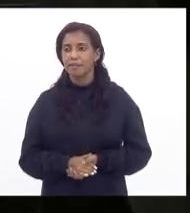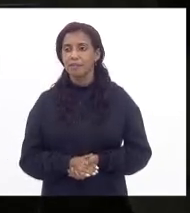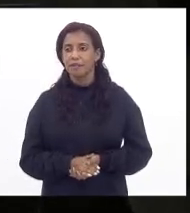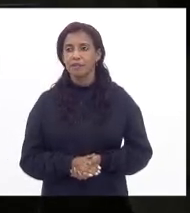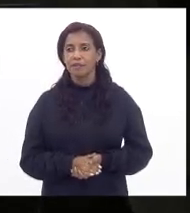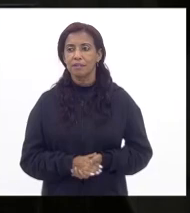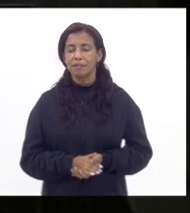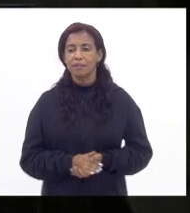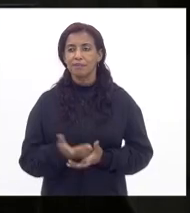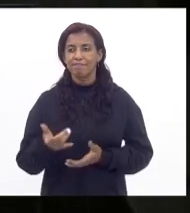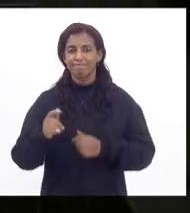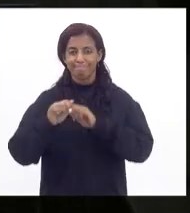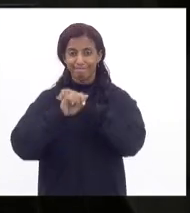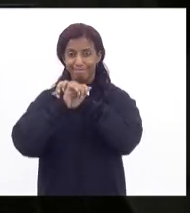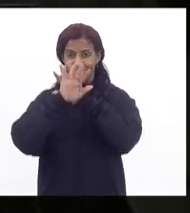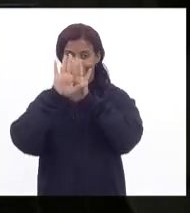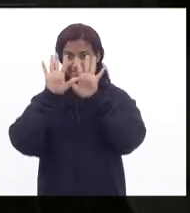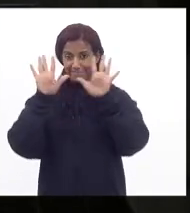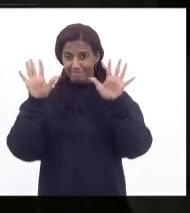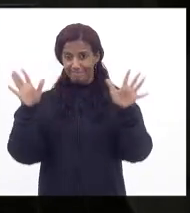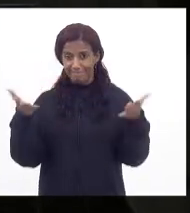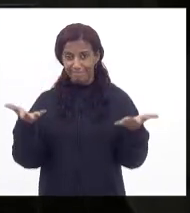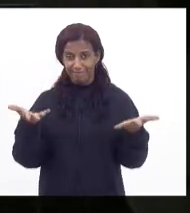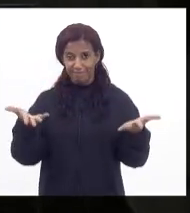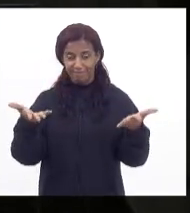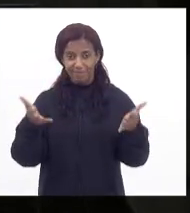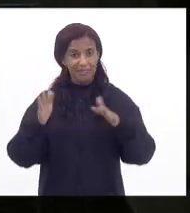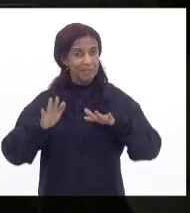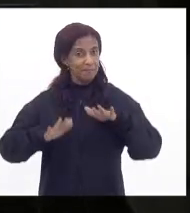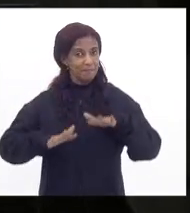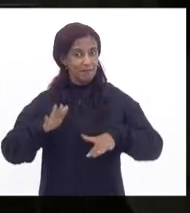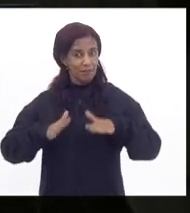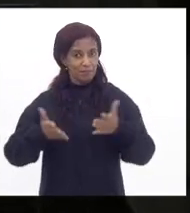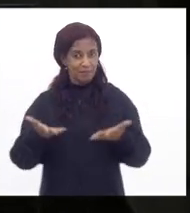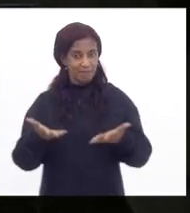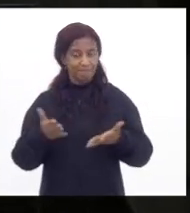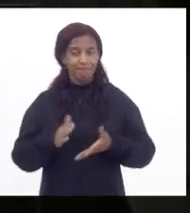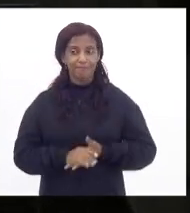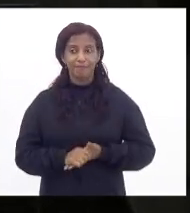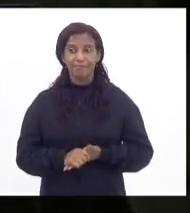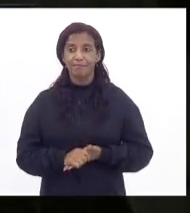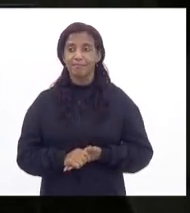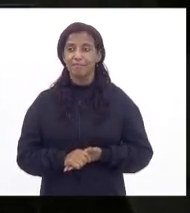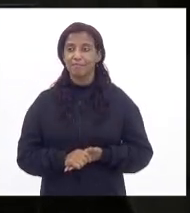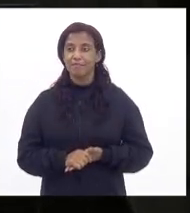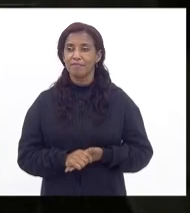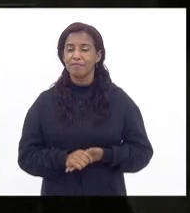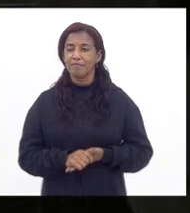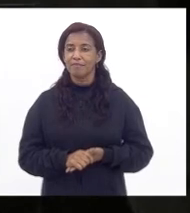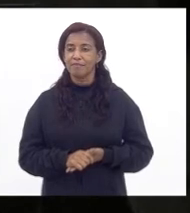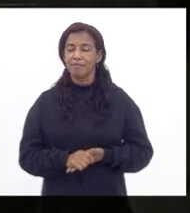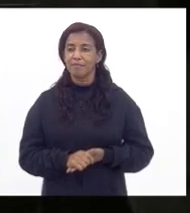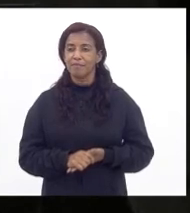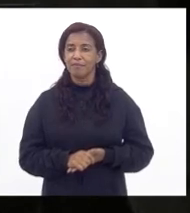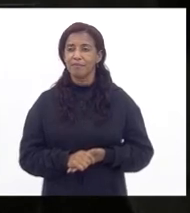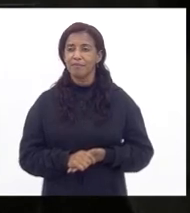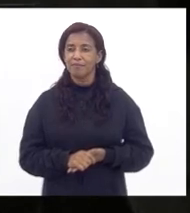muito claro e mesmo assim senhoras e senhores deputados